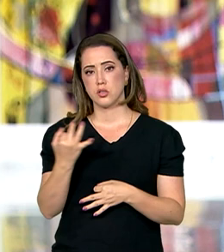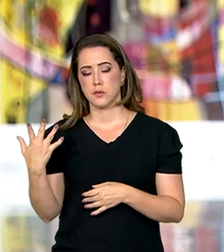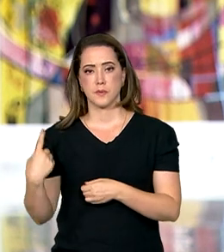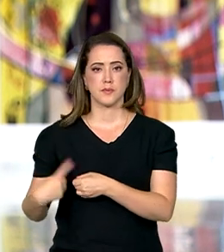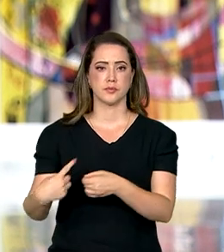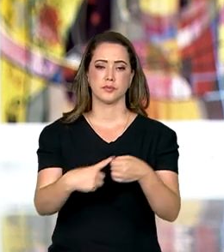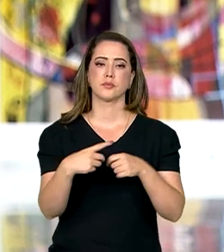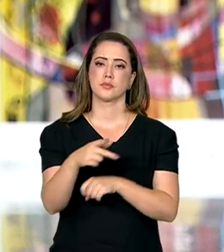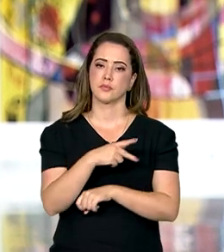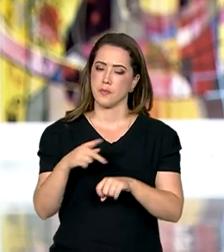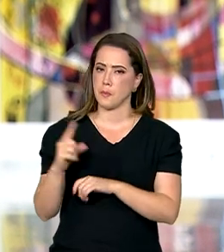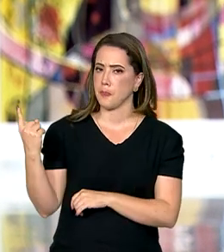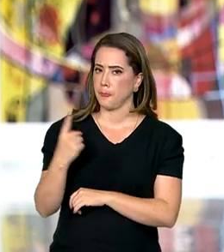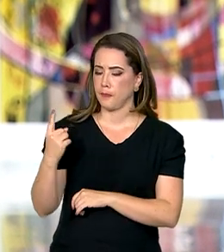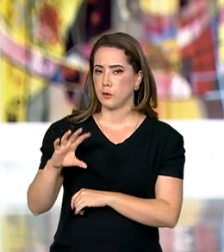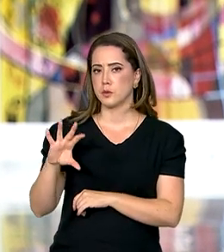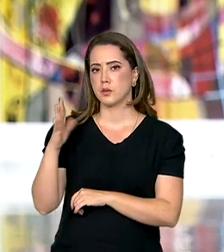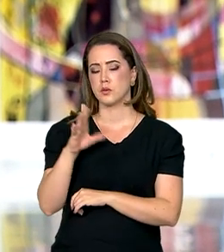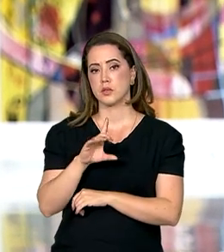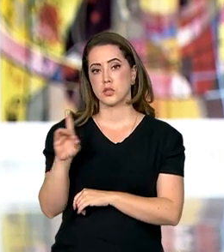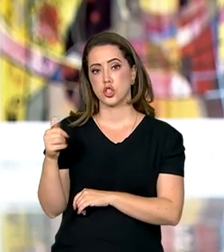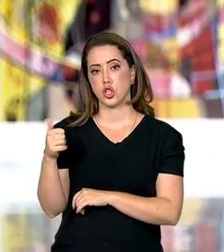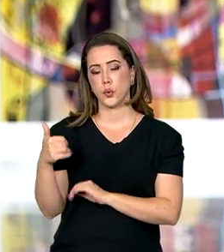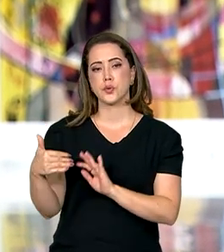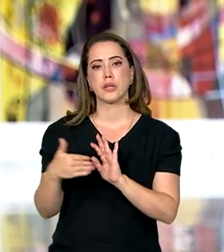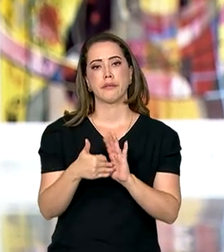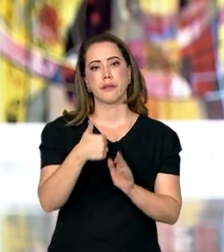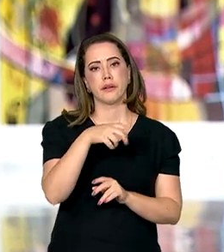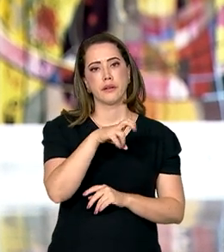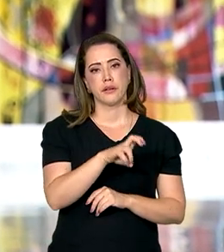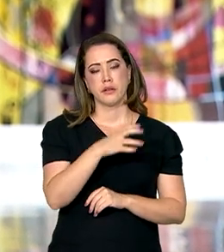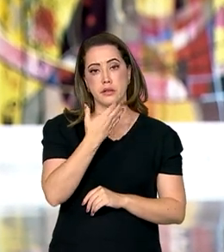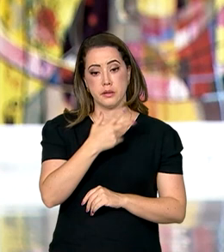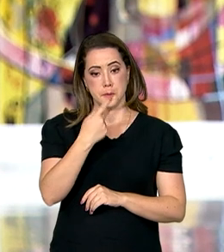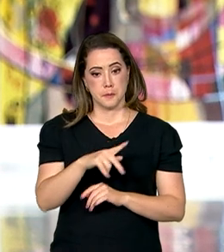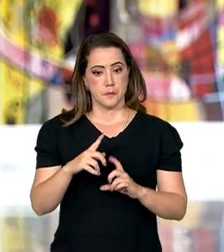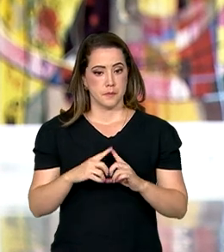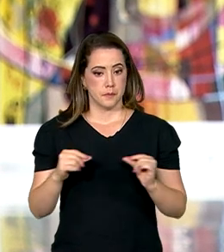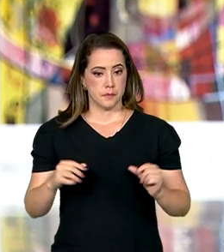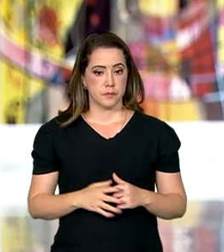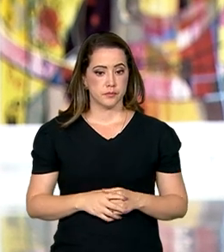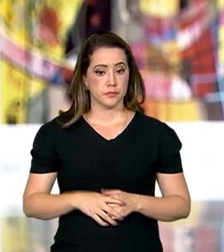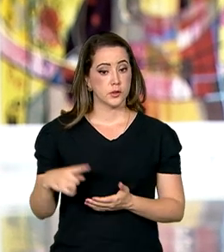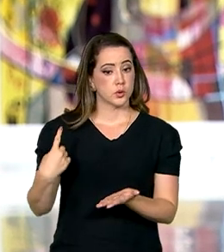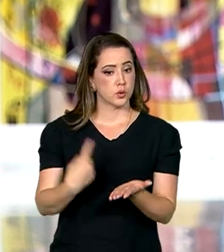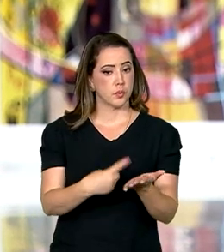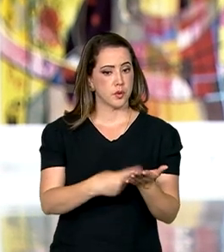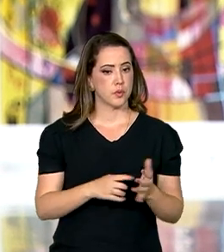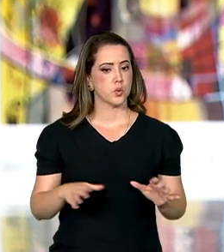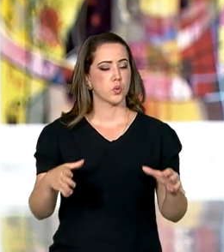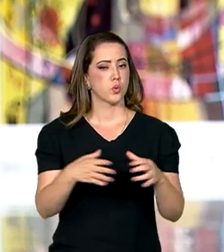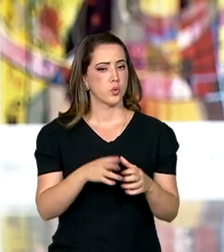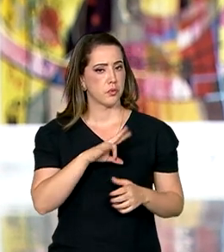do país, a primeira delas marcada para os dias 11 a 15 de dezembro, aqui em Brasília. A agenda do bloco